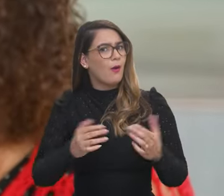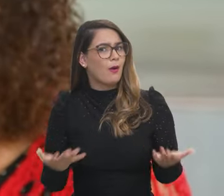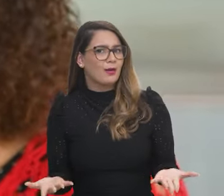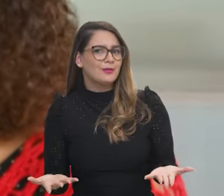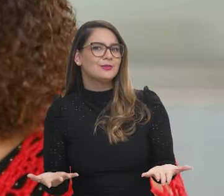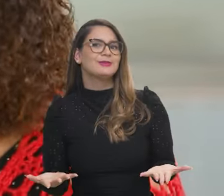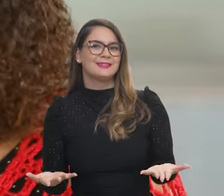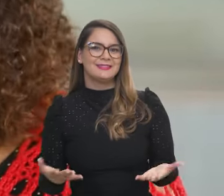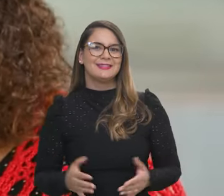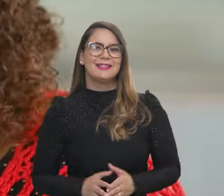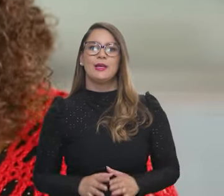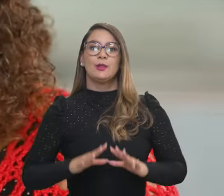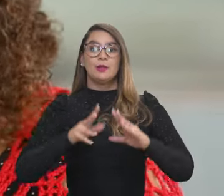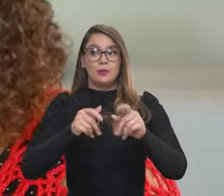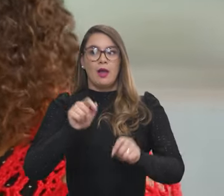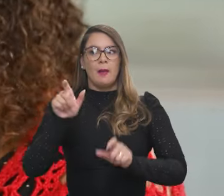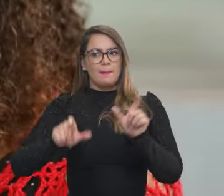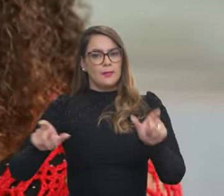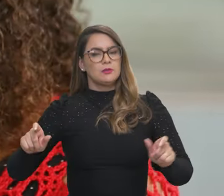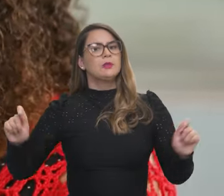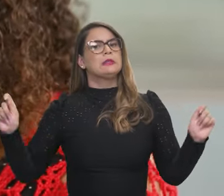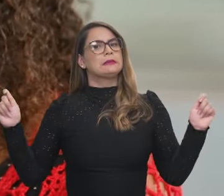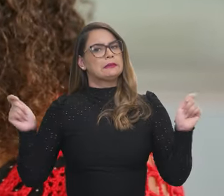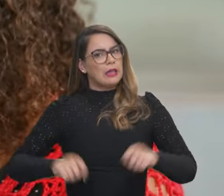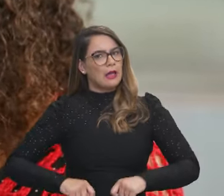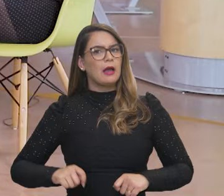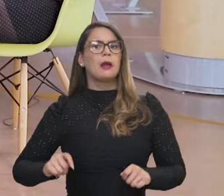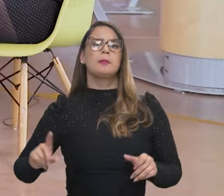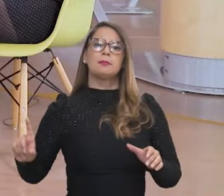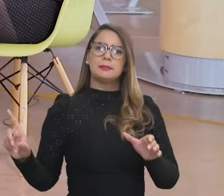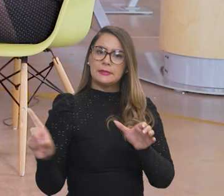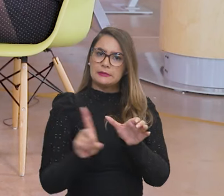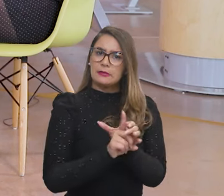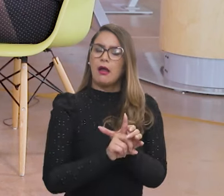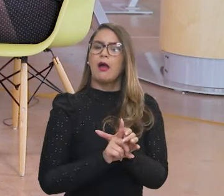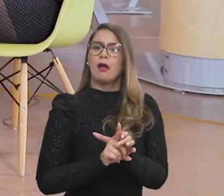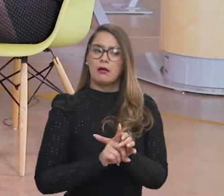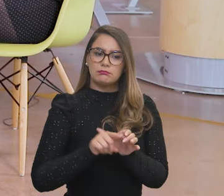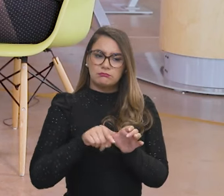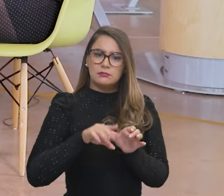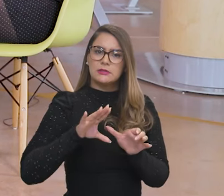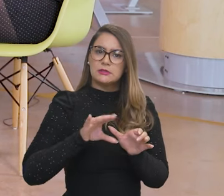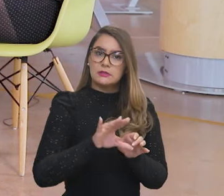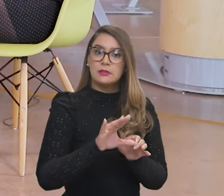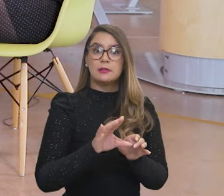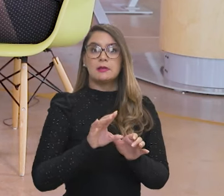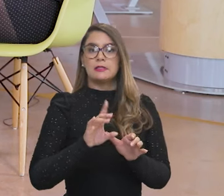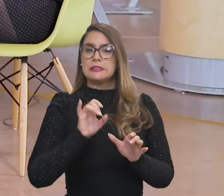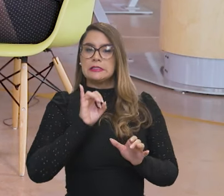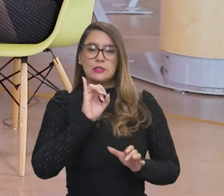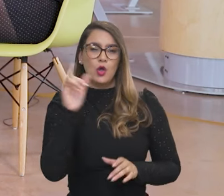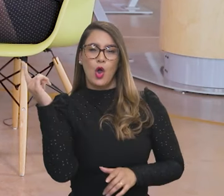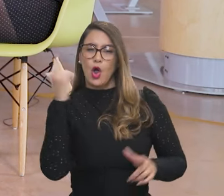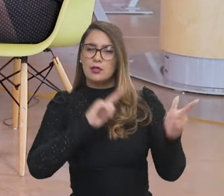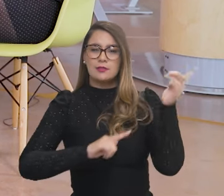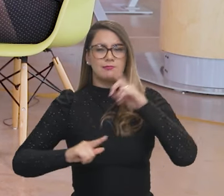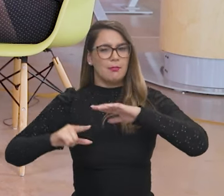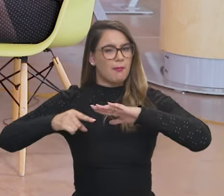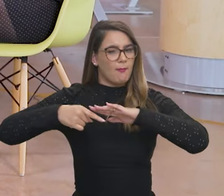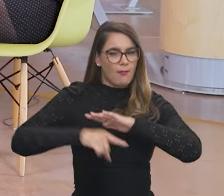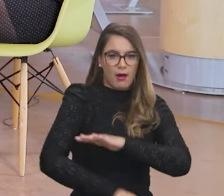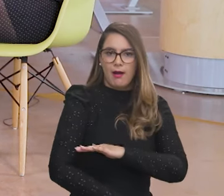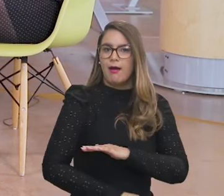toda pessoa é capaz de se inserir desde que mergulhe, né?